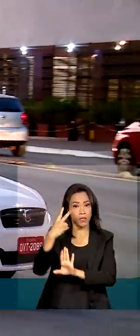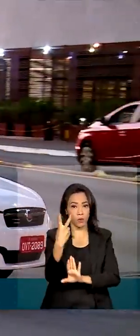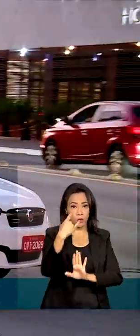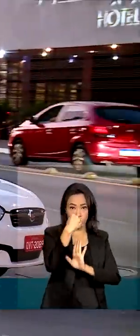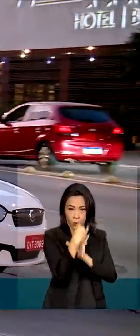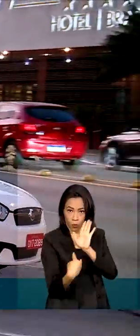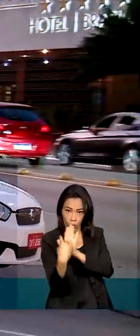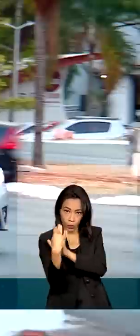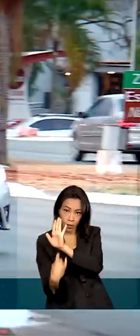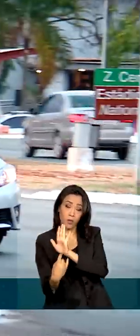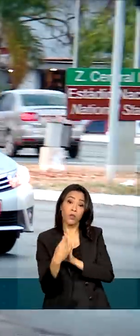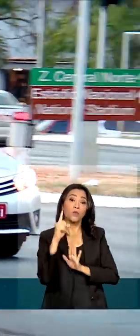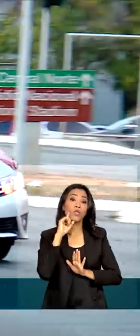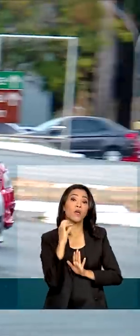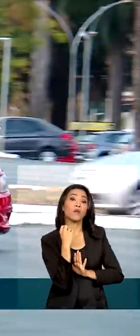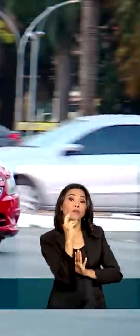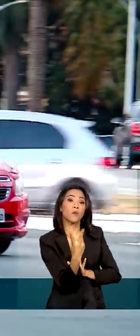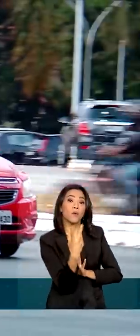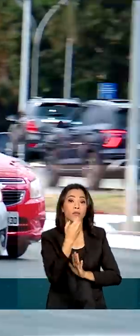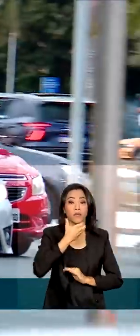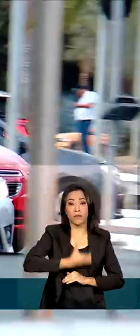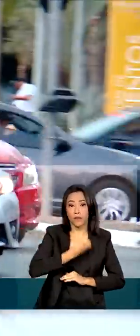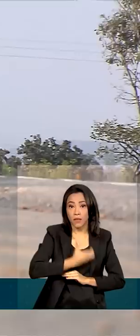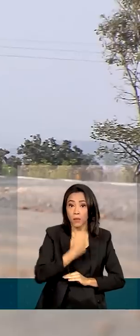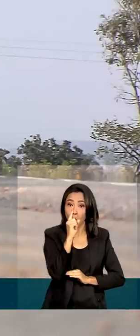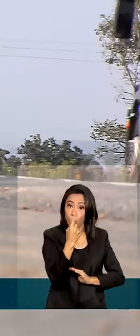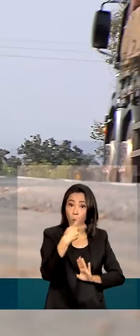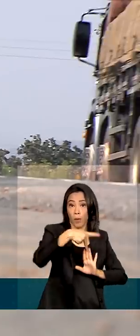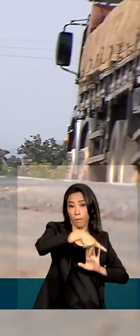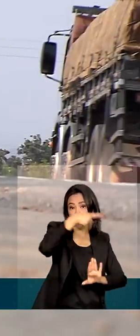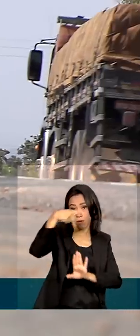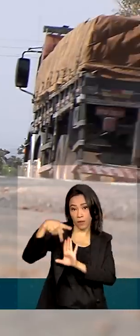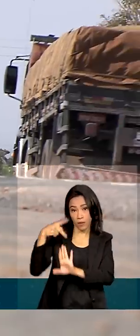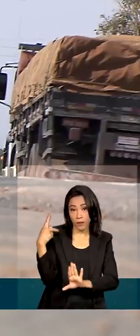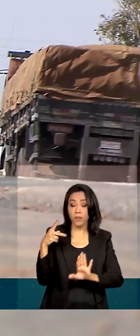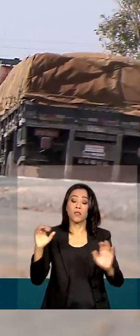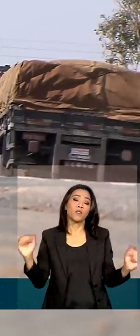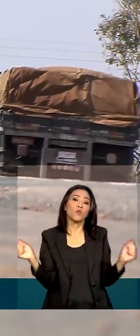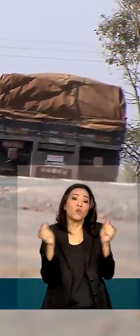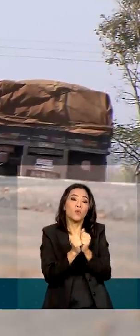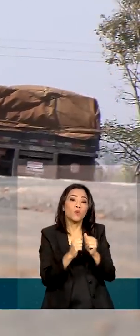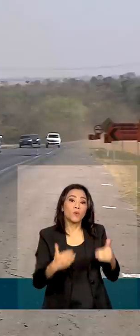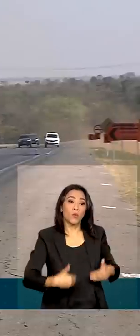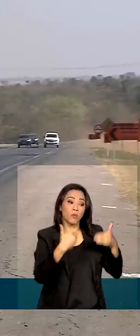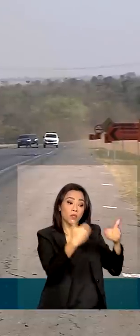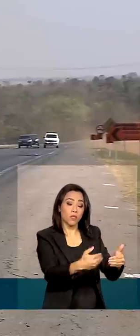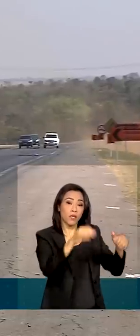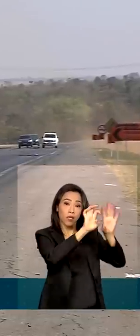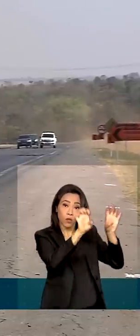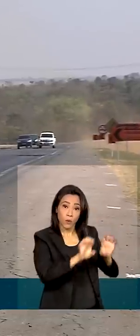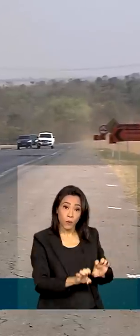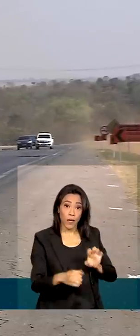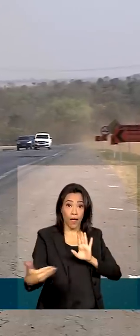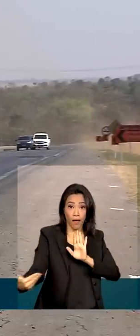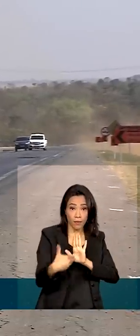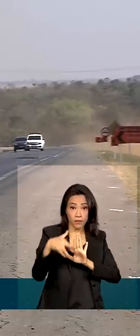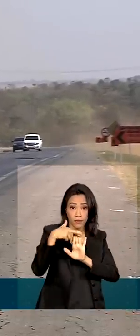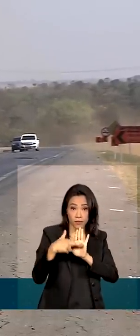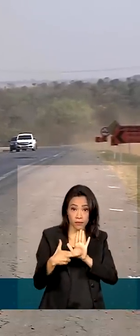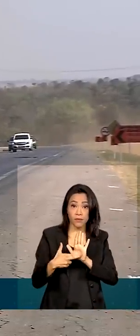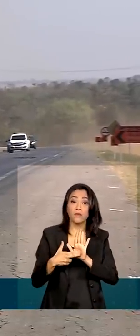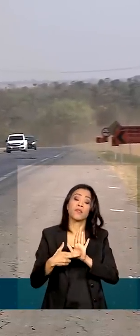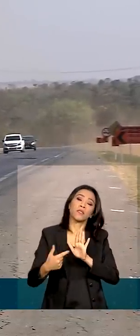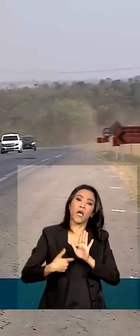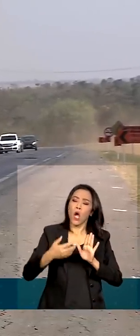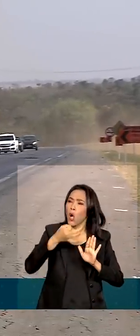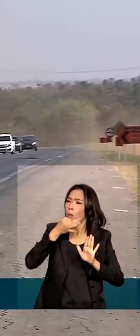último dia 2 de dezembro, uma dessas portarias em conjunto com o Ministério da Infraestrutura. Segundo as normas, a manifestação deve ser